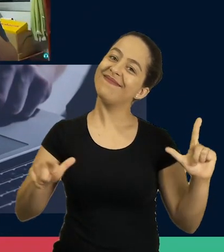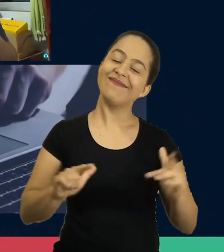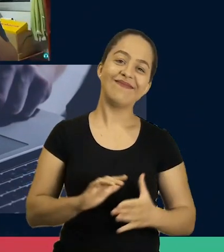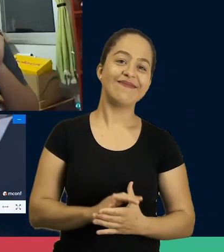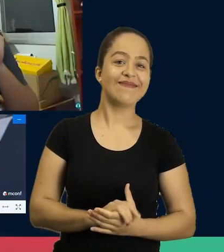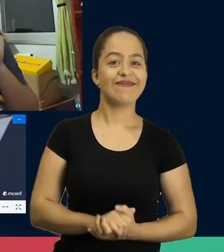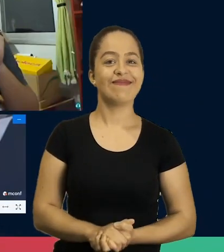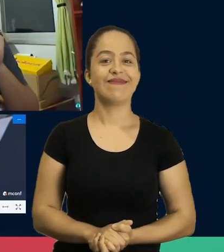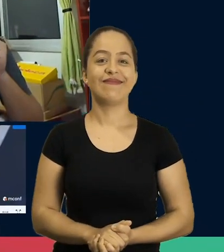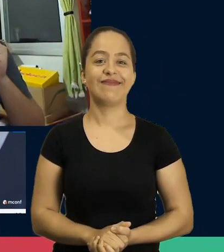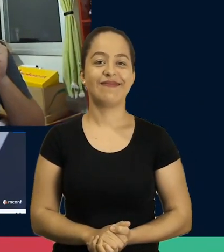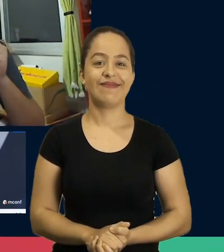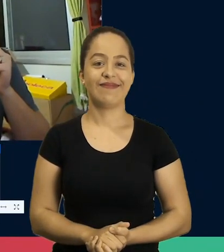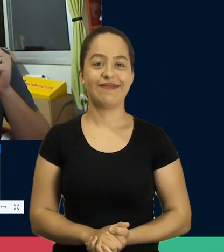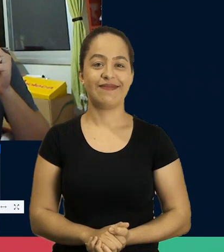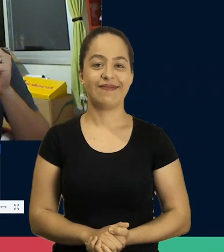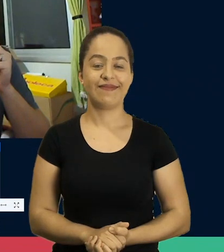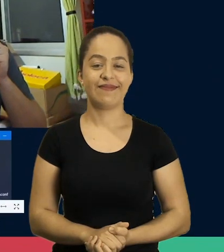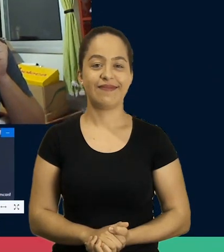Grande de novo.